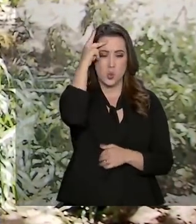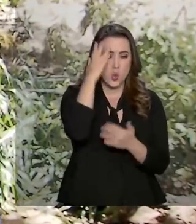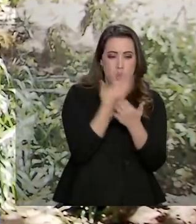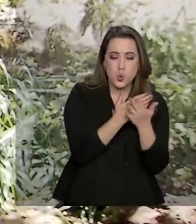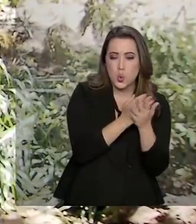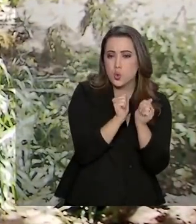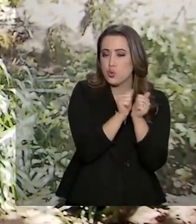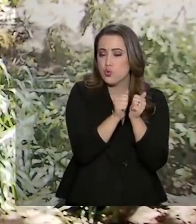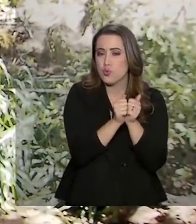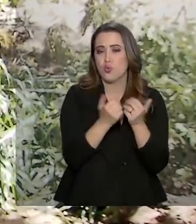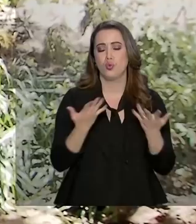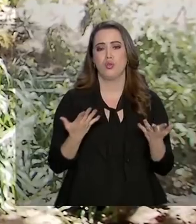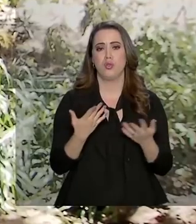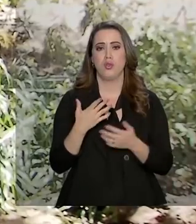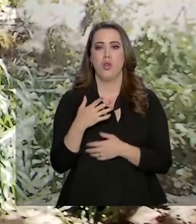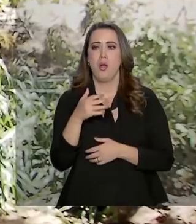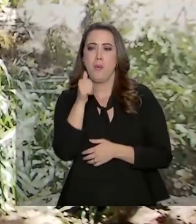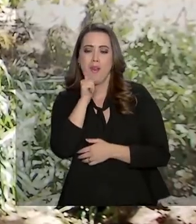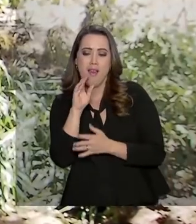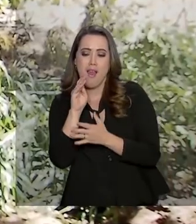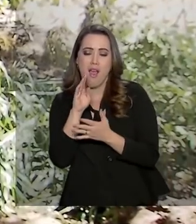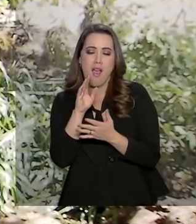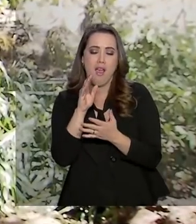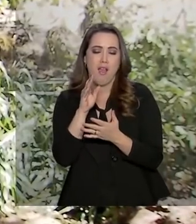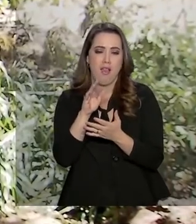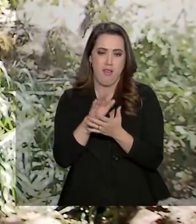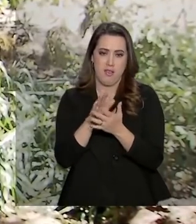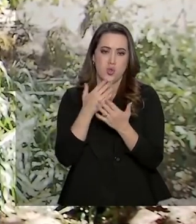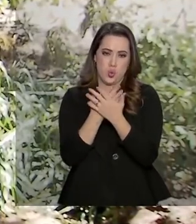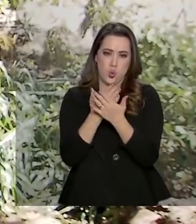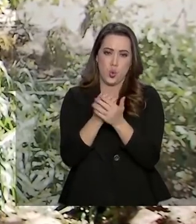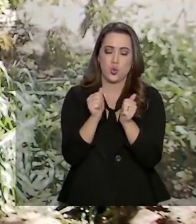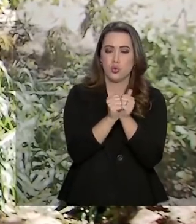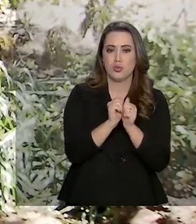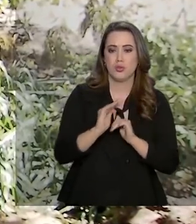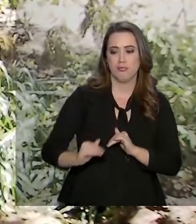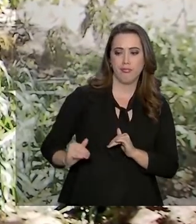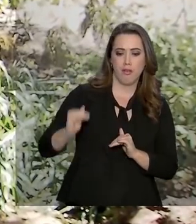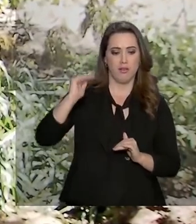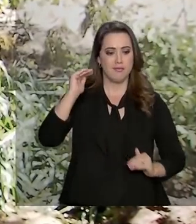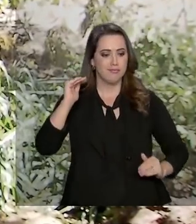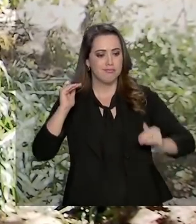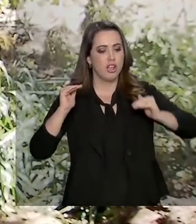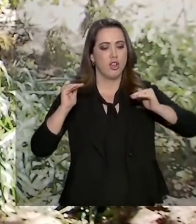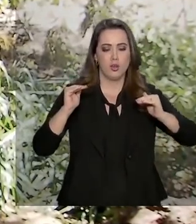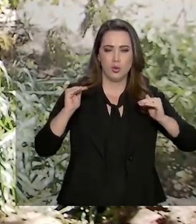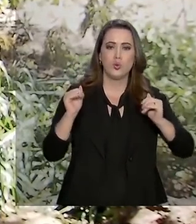junto, que minha esposa estudou junto, foram muitas pessoas que cresceram junto com a gente.